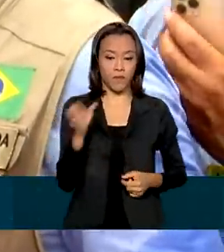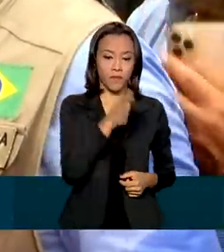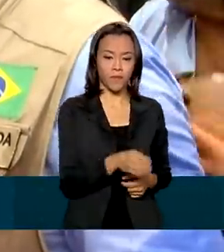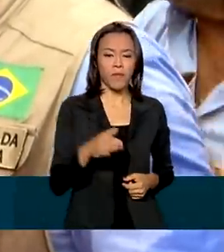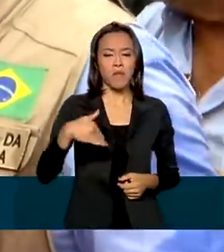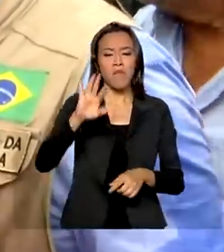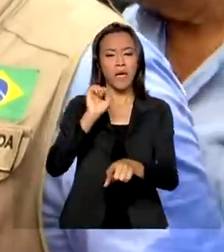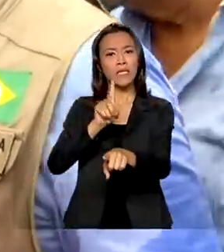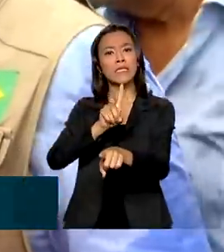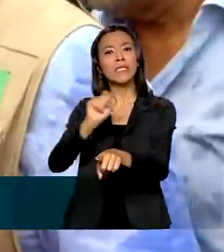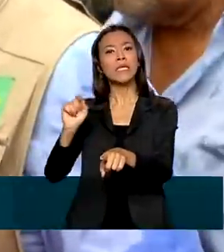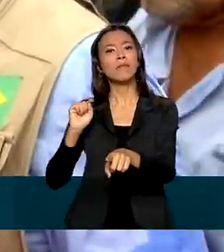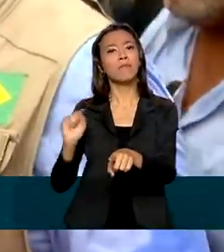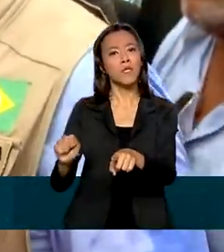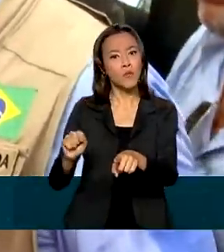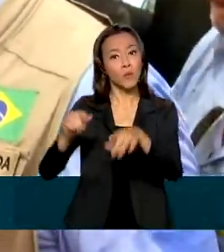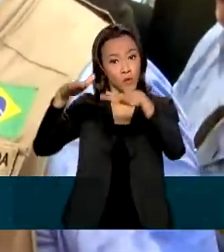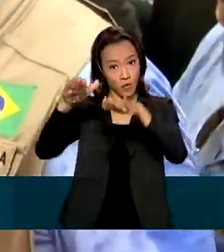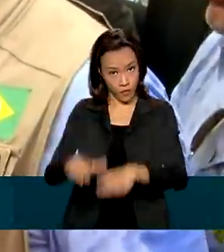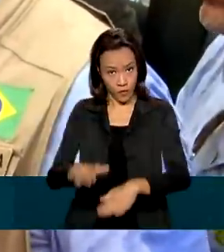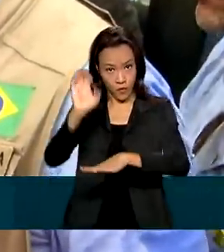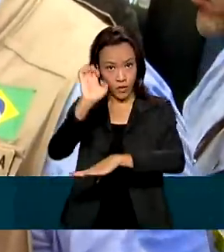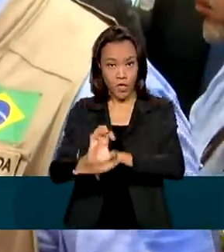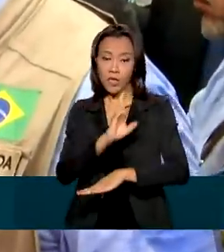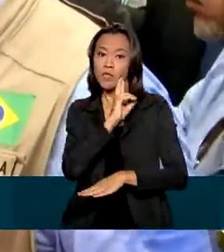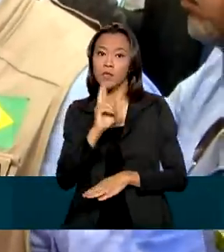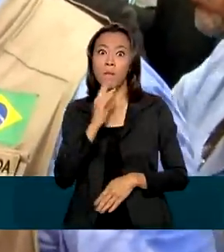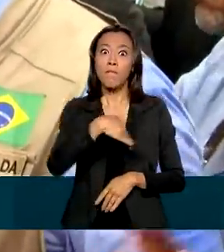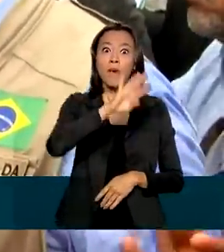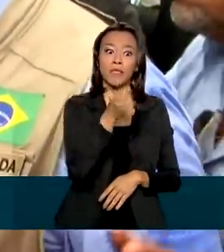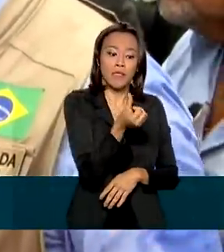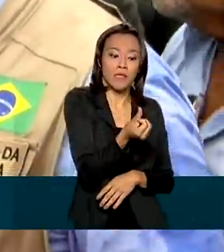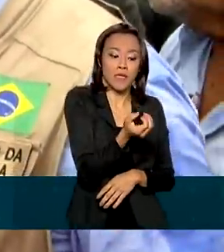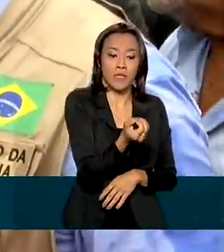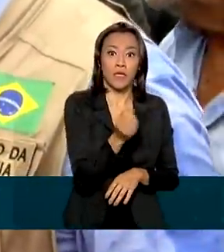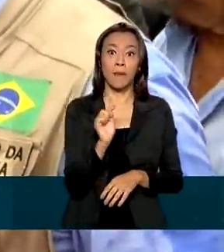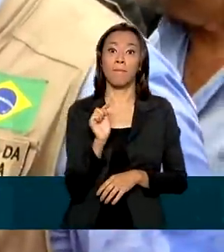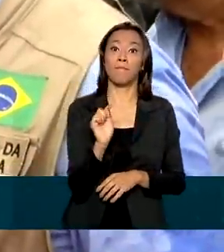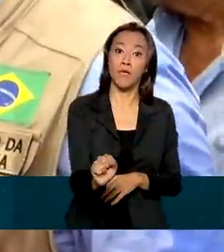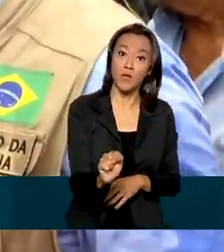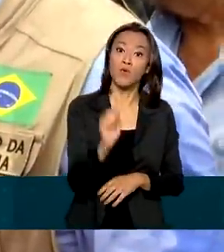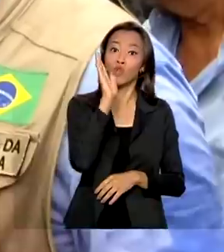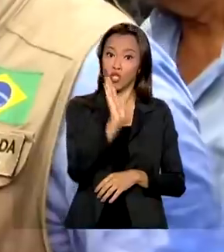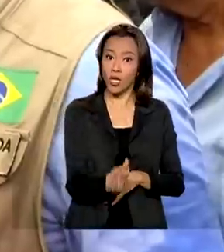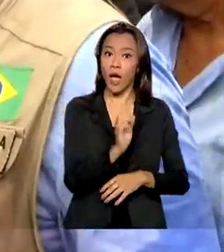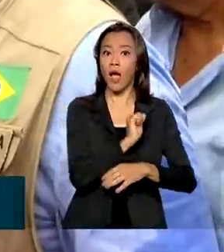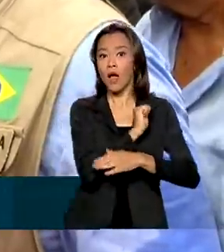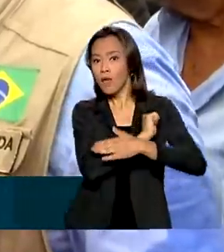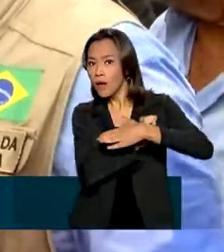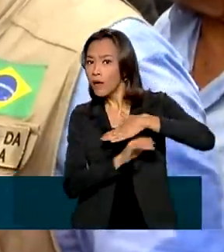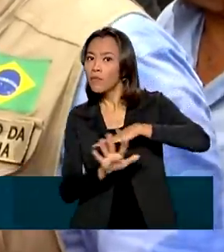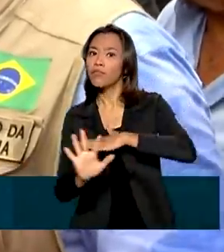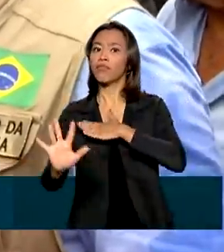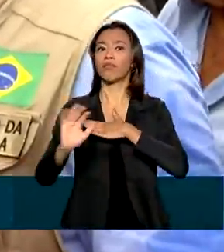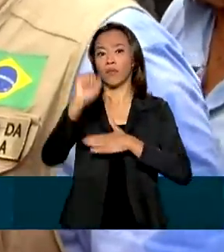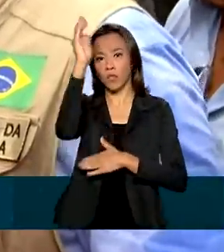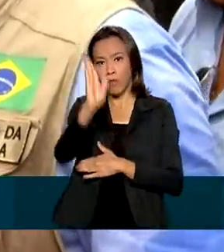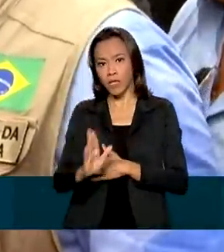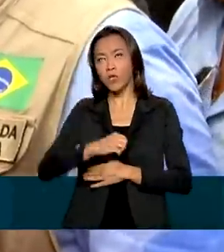100 mil no estado de Roraima, mas mais de 60 mil venezuelanos já foram internalizados no Brasil,